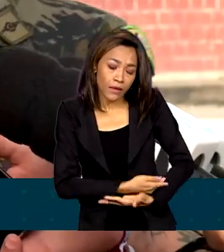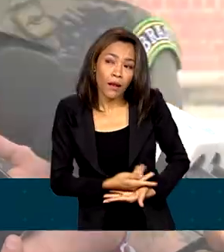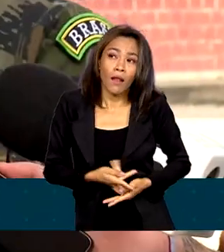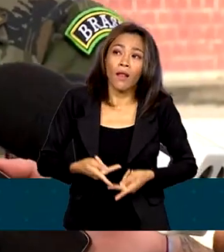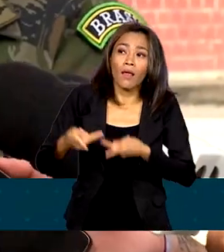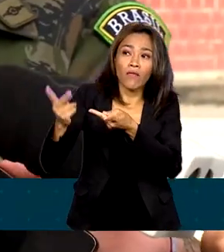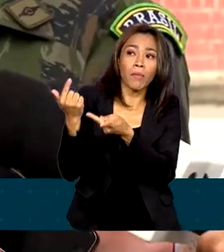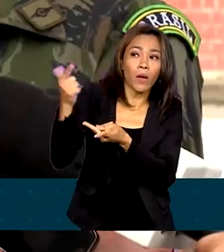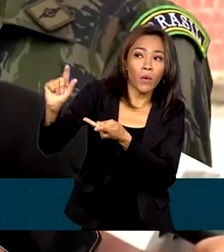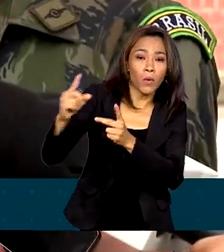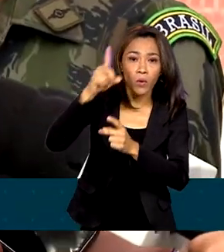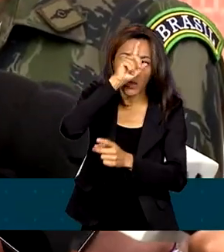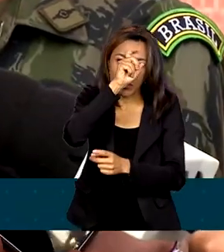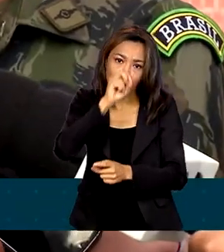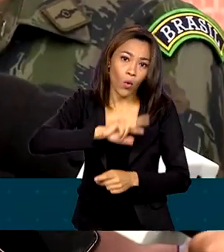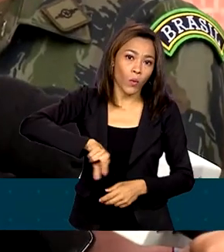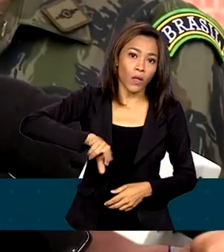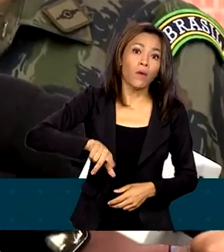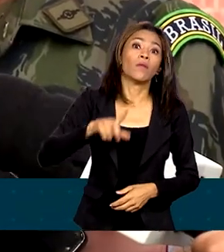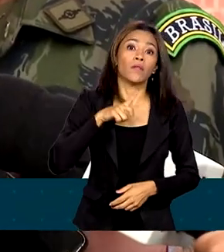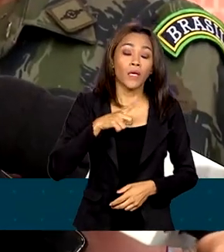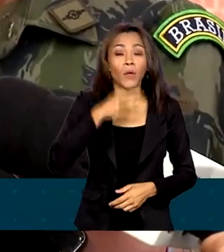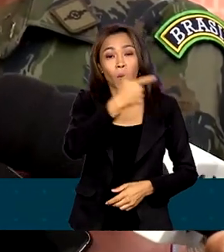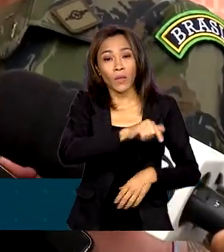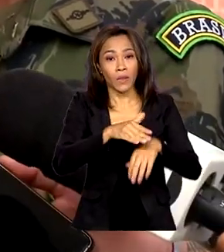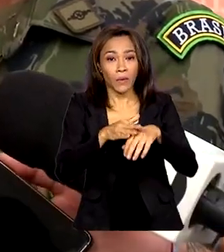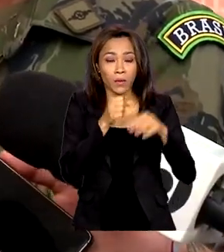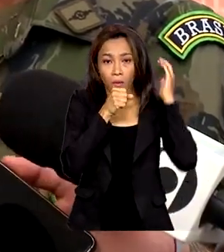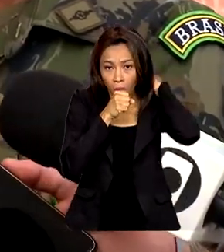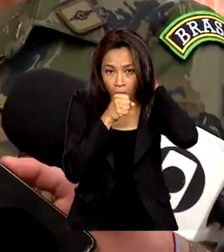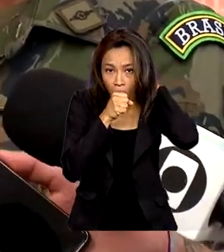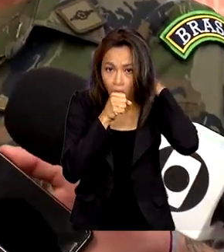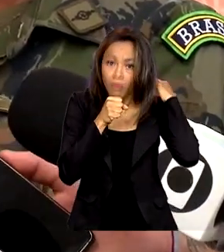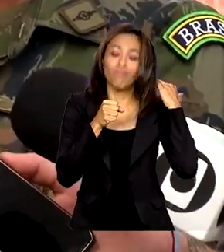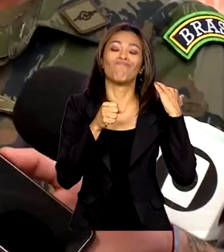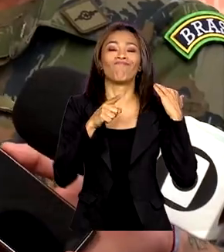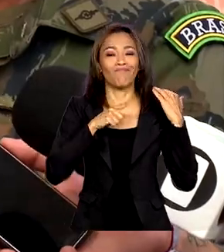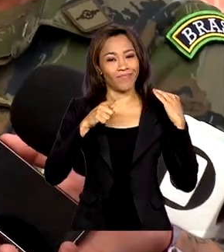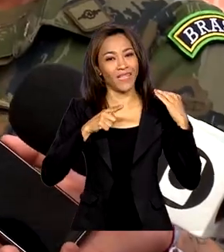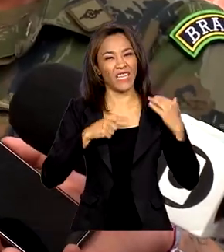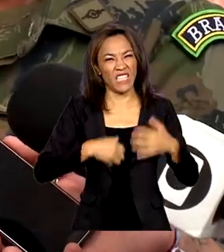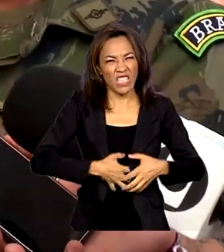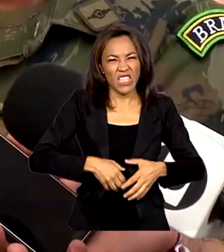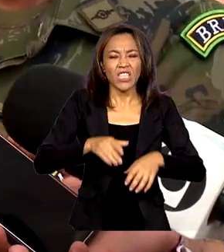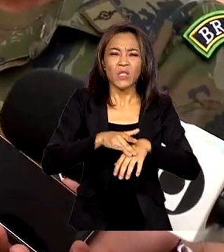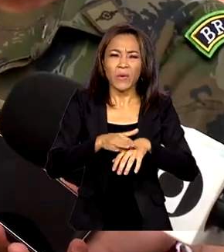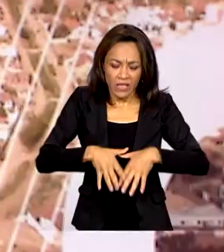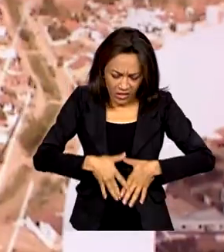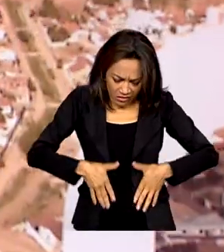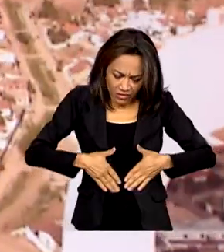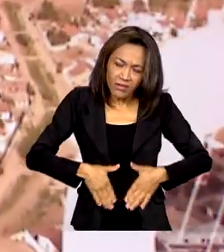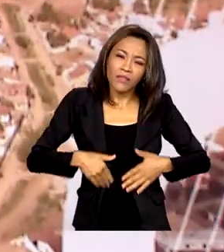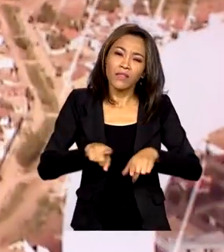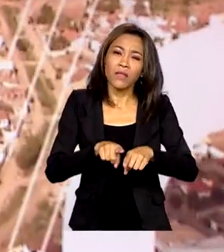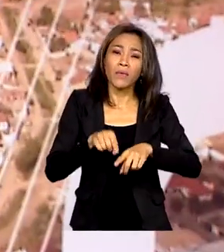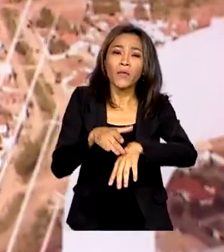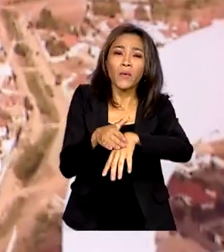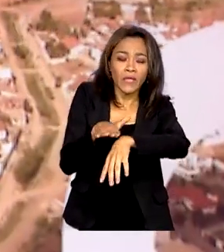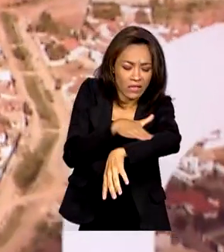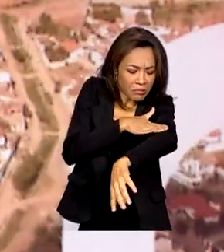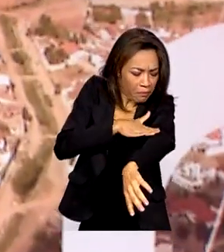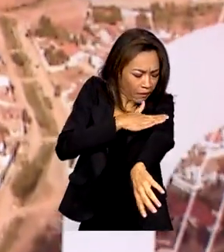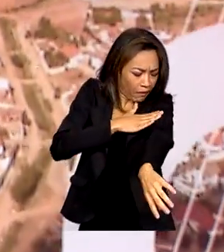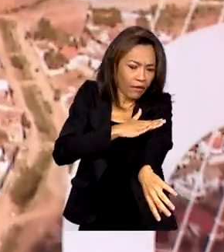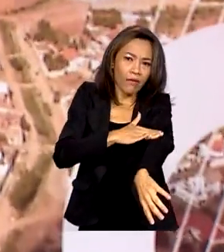ou não. Tem muitos casos de pneumonia das crianças, parasitose intestinal e muita doença de pele. E o